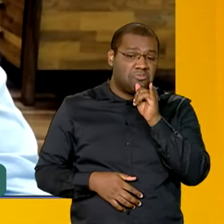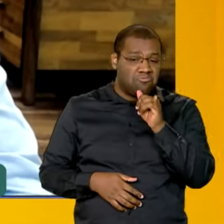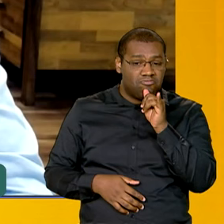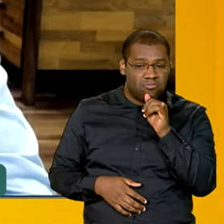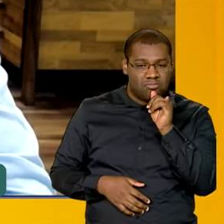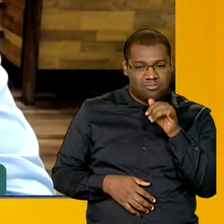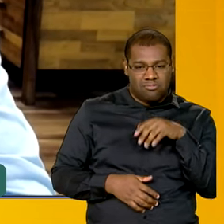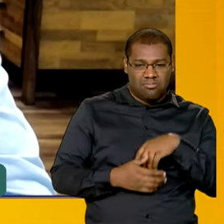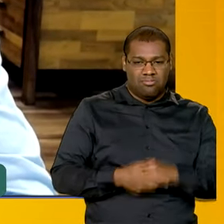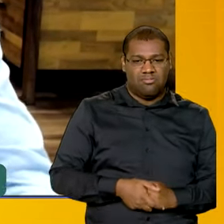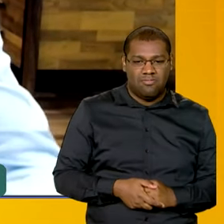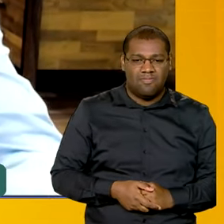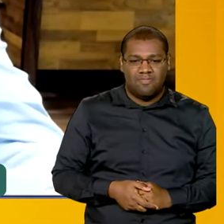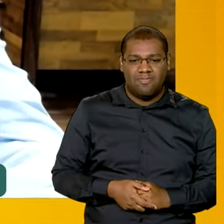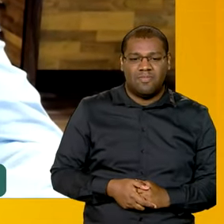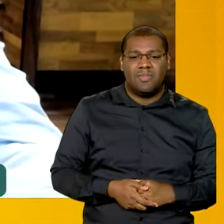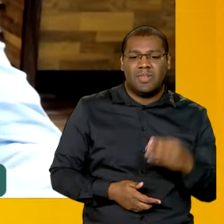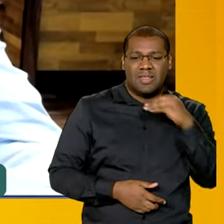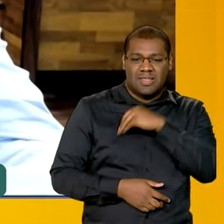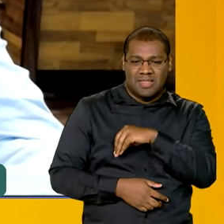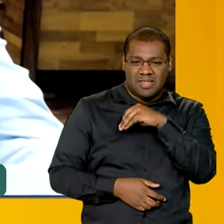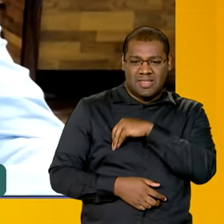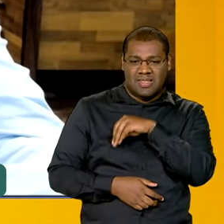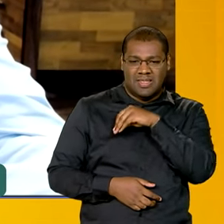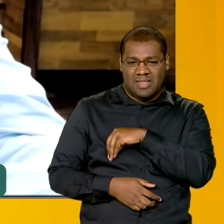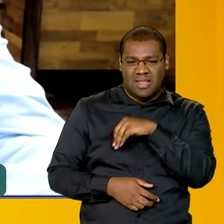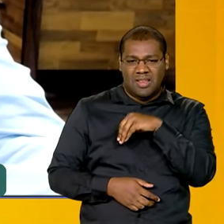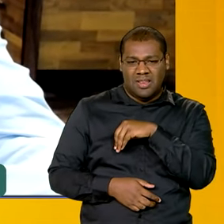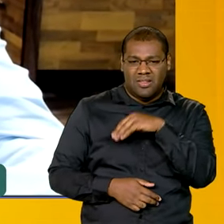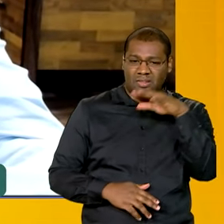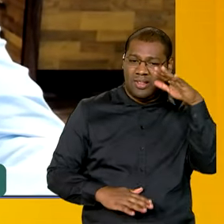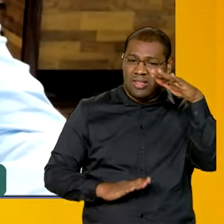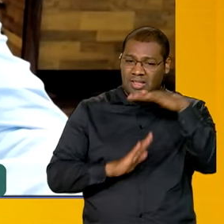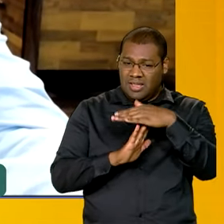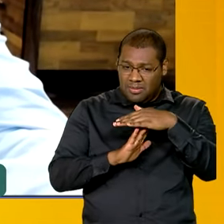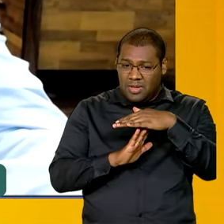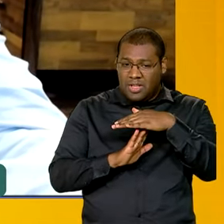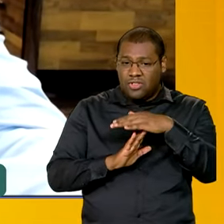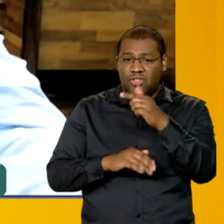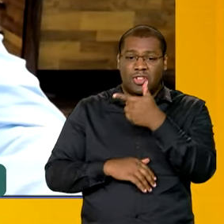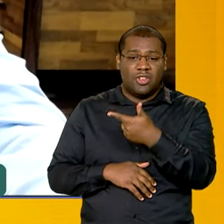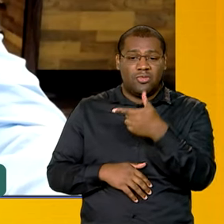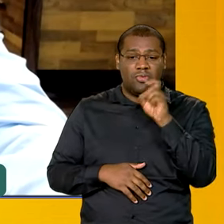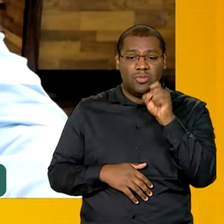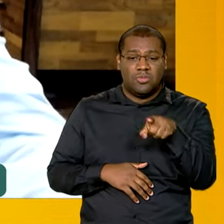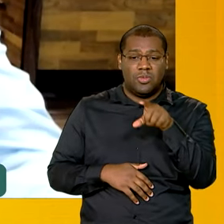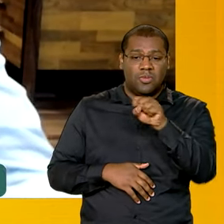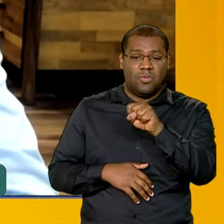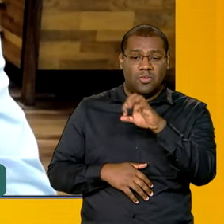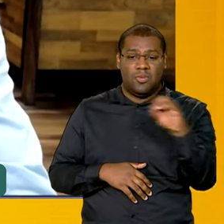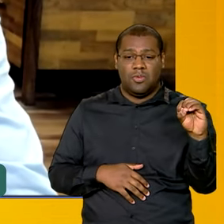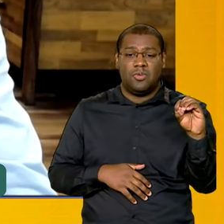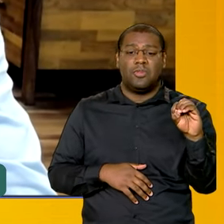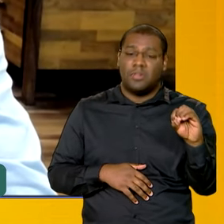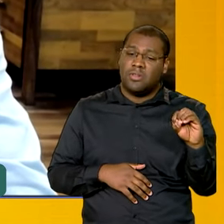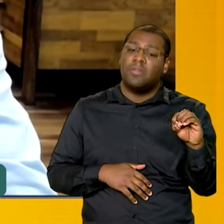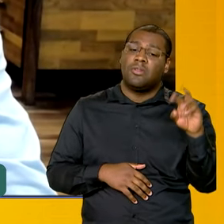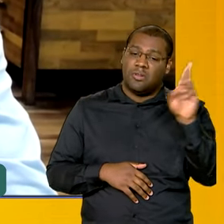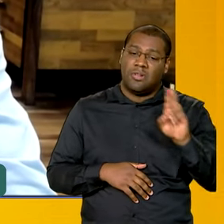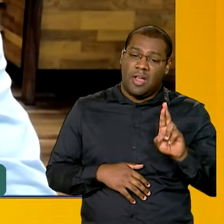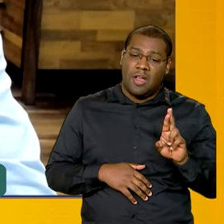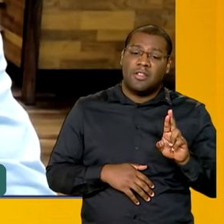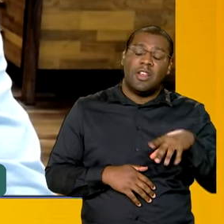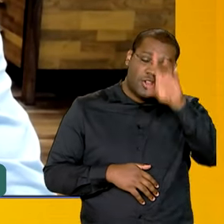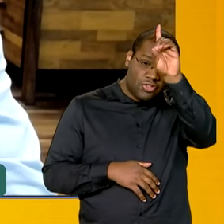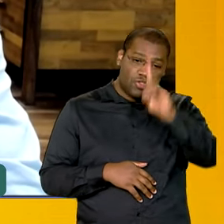até dois salários mínimos, ele tem acesso à possibilidade do abono. O